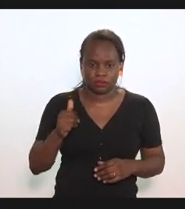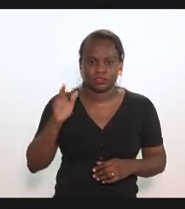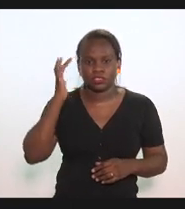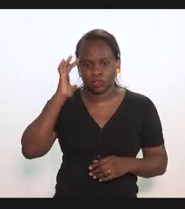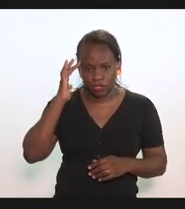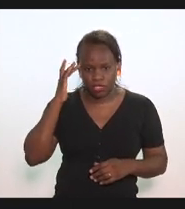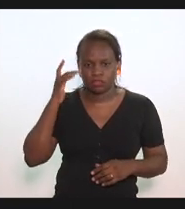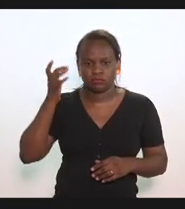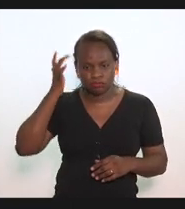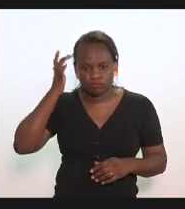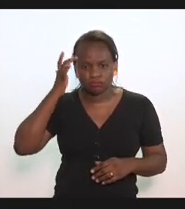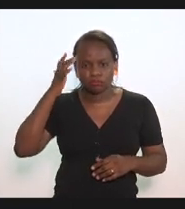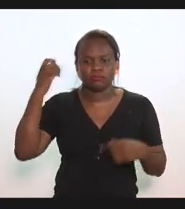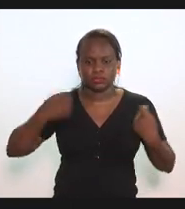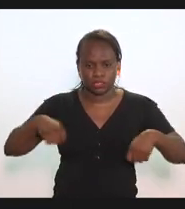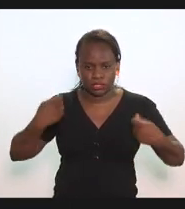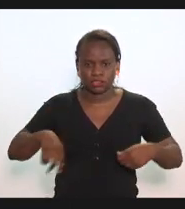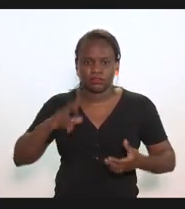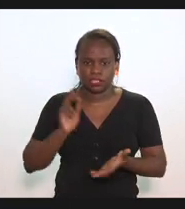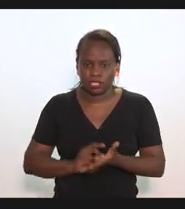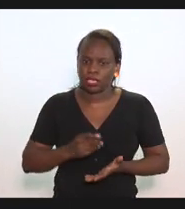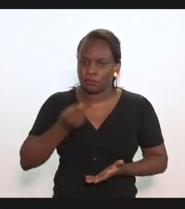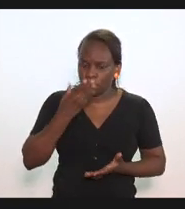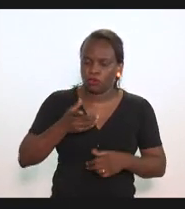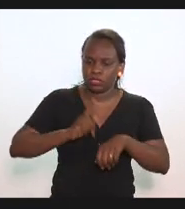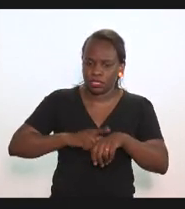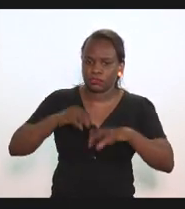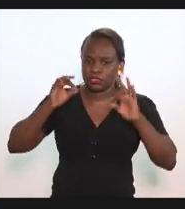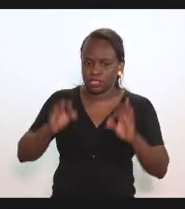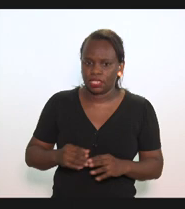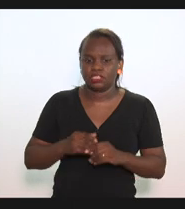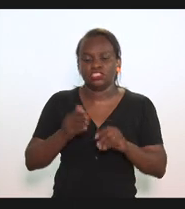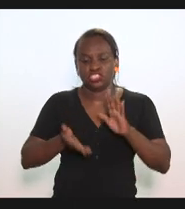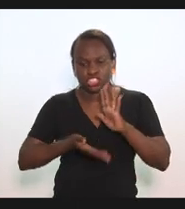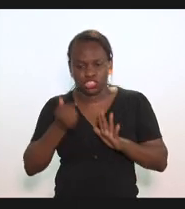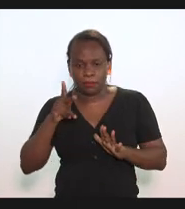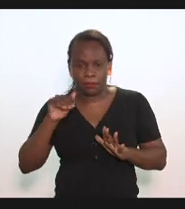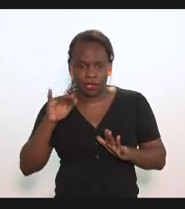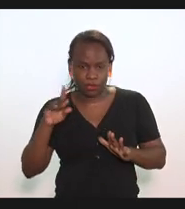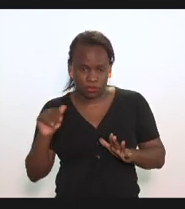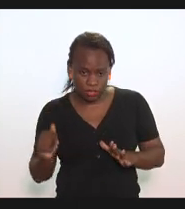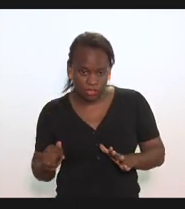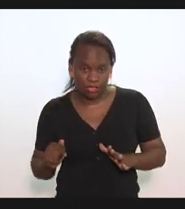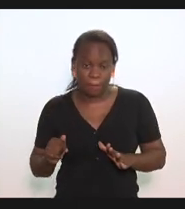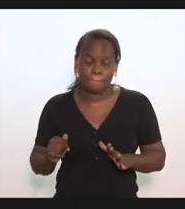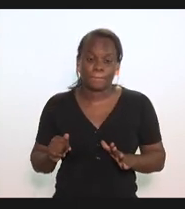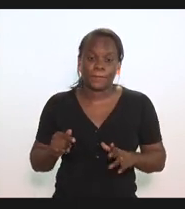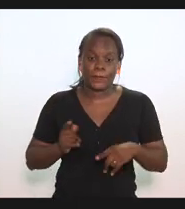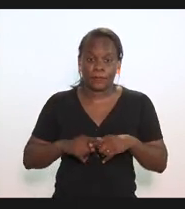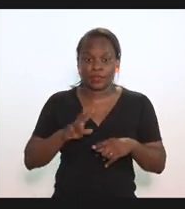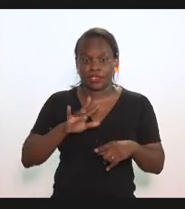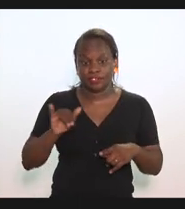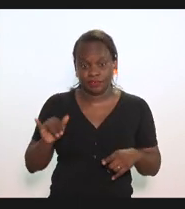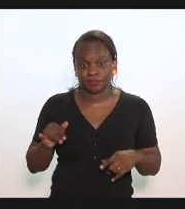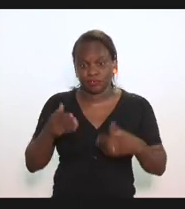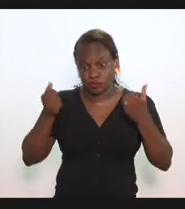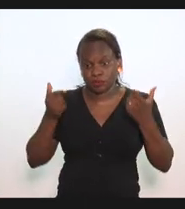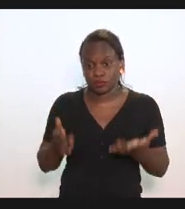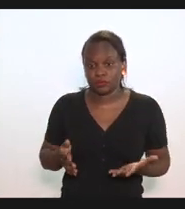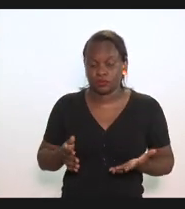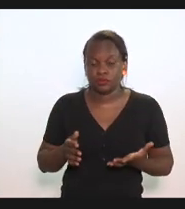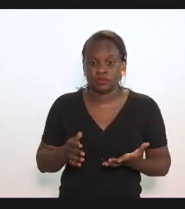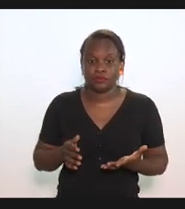ponderado acho necessário inclusive acho um bom momento retira de pauta a gente vai ter um como você bem disse agora